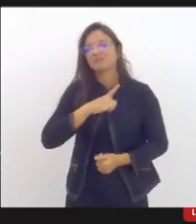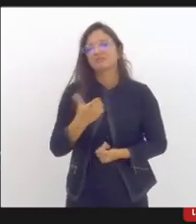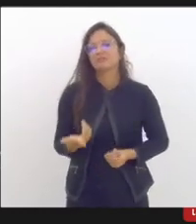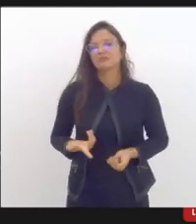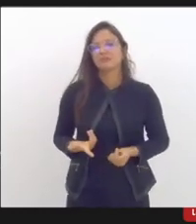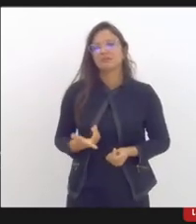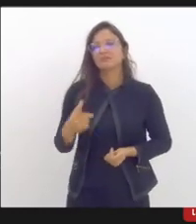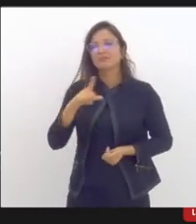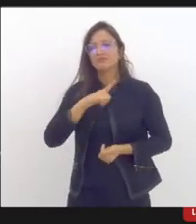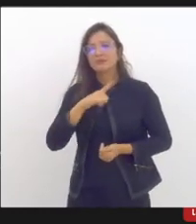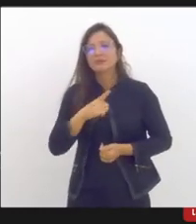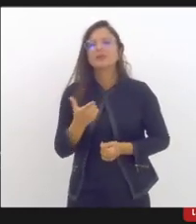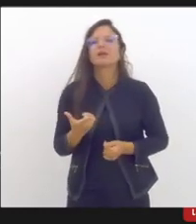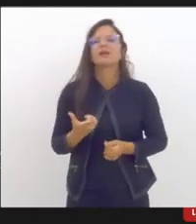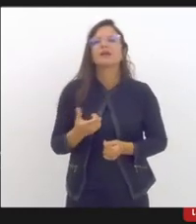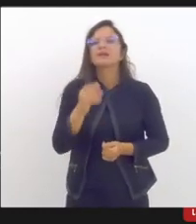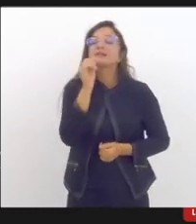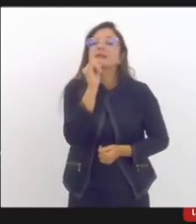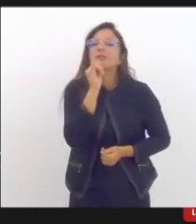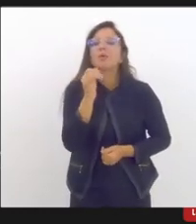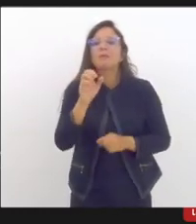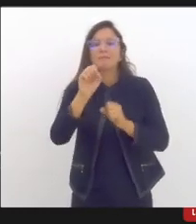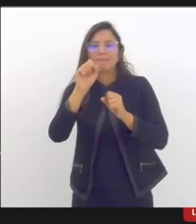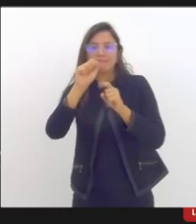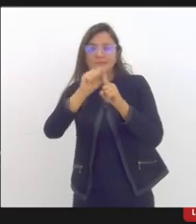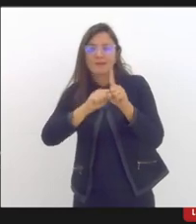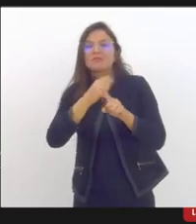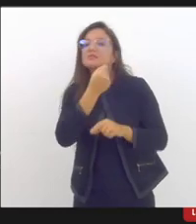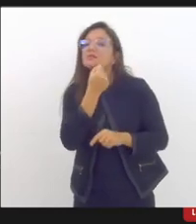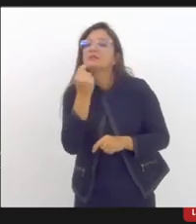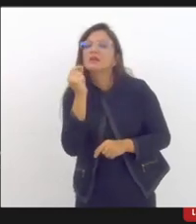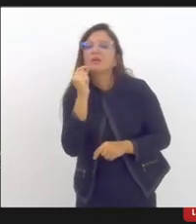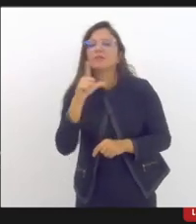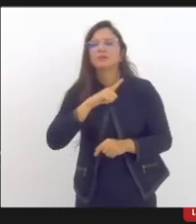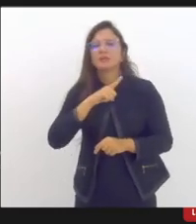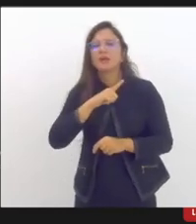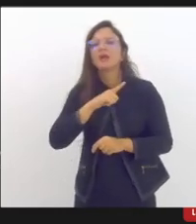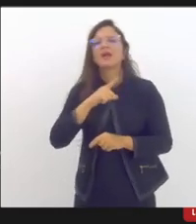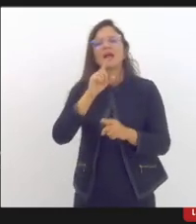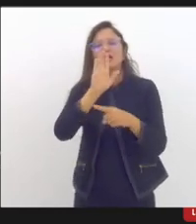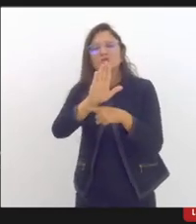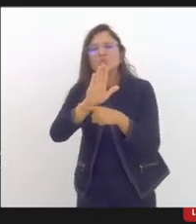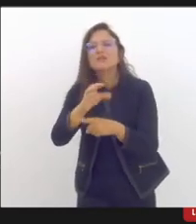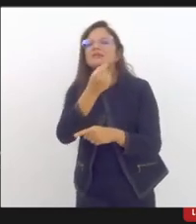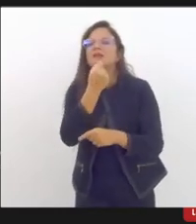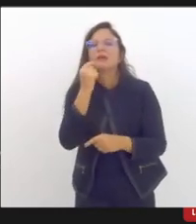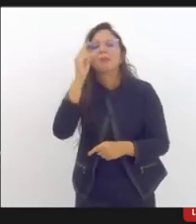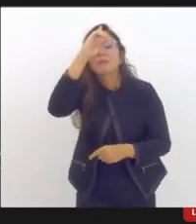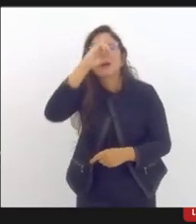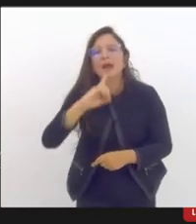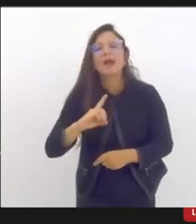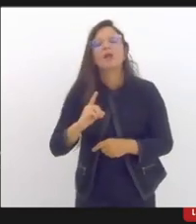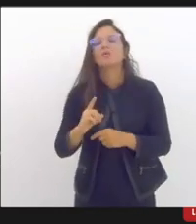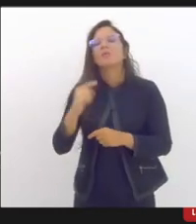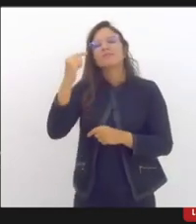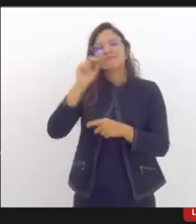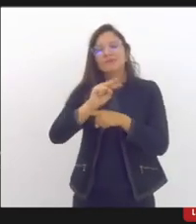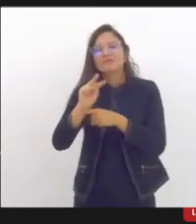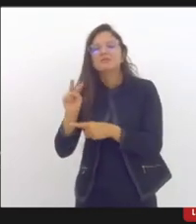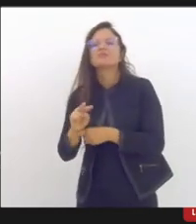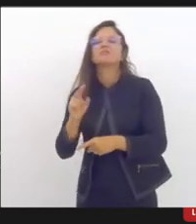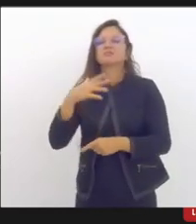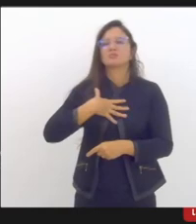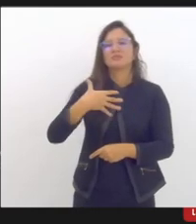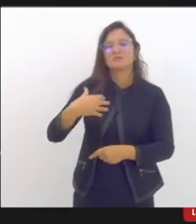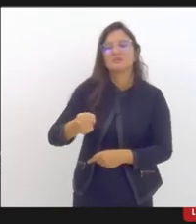as campanhas de Setembro Amarelo, são encontros que visam capacitação das equipes das unidades escolares, né? Sobretudo